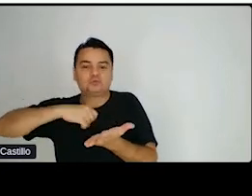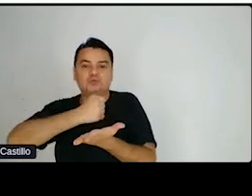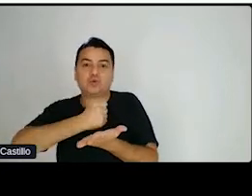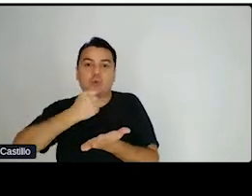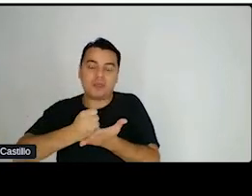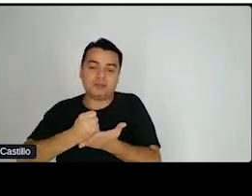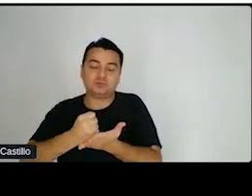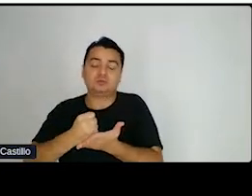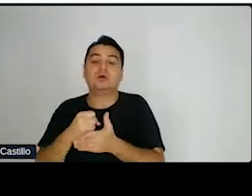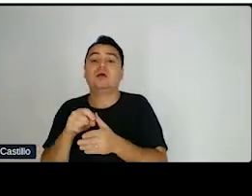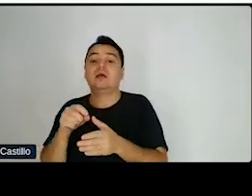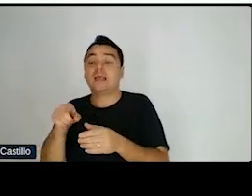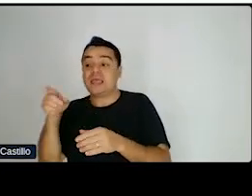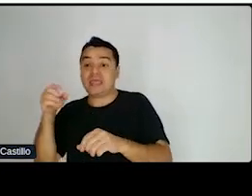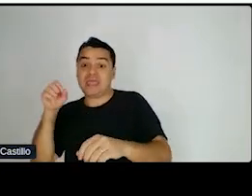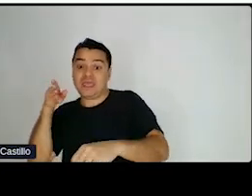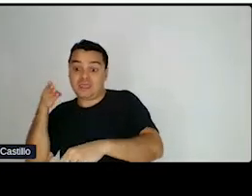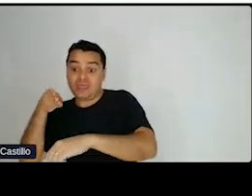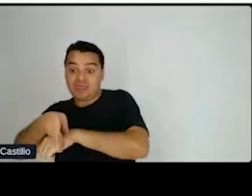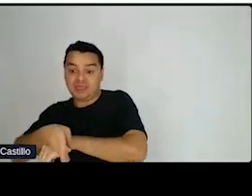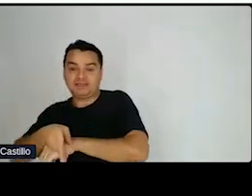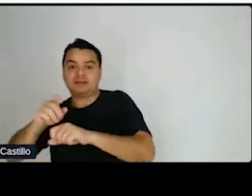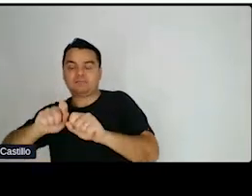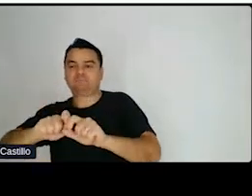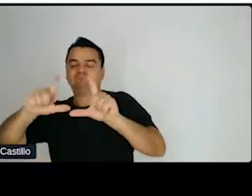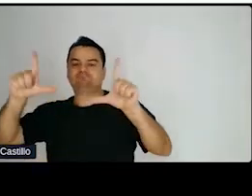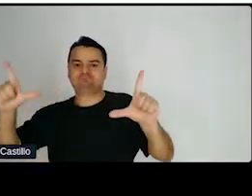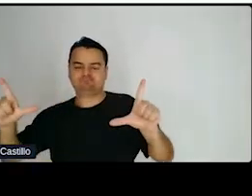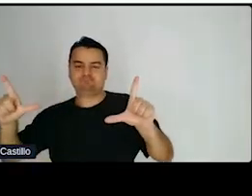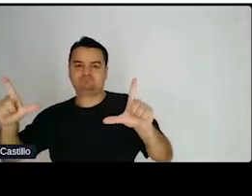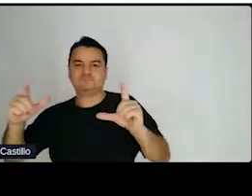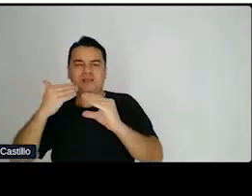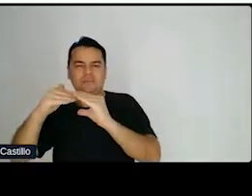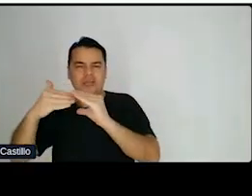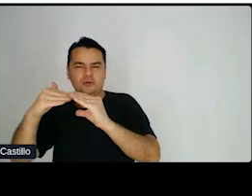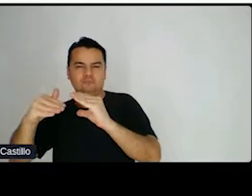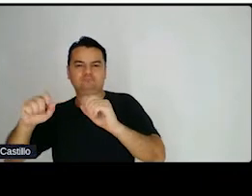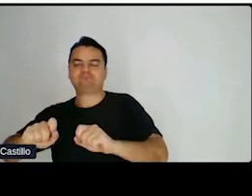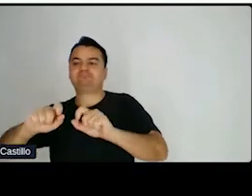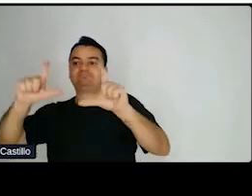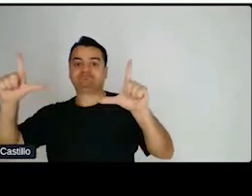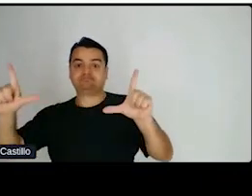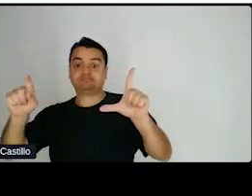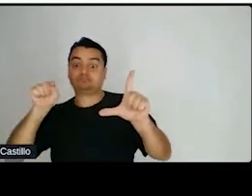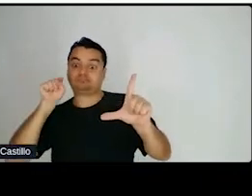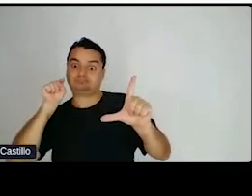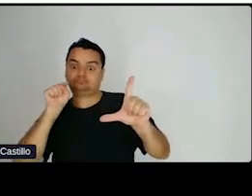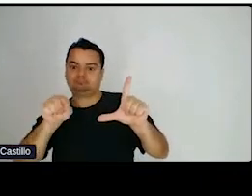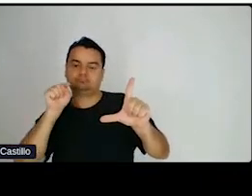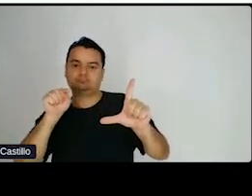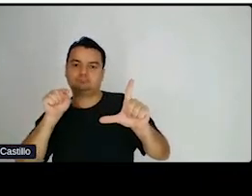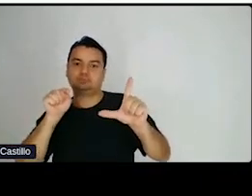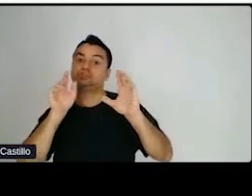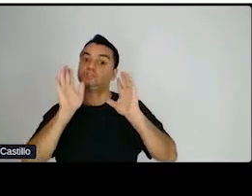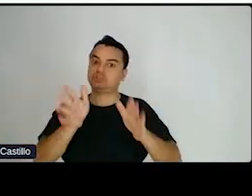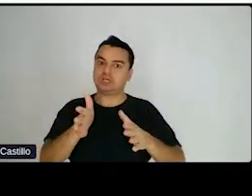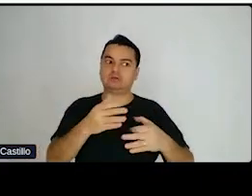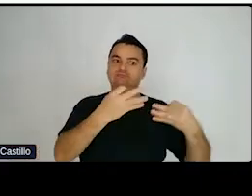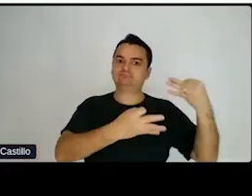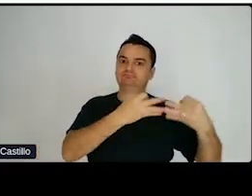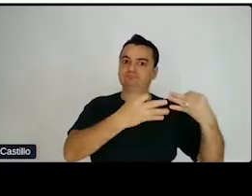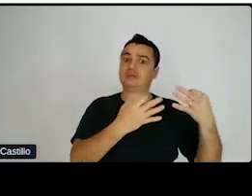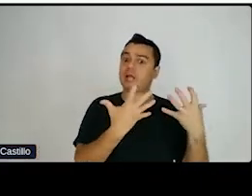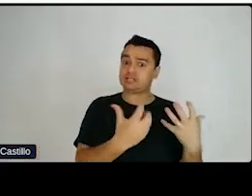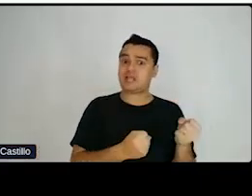seu e-mail e clicando em um botão. Pronto, ele já tem validade jurídica. Simples assim. Porém, é